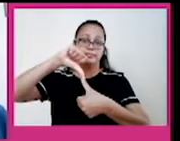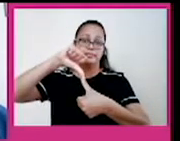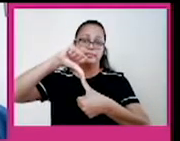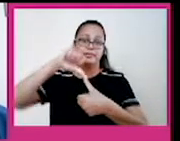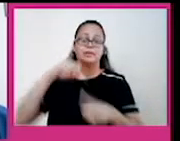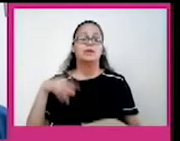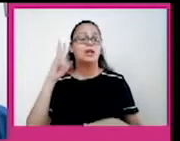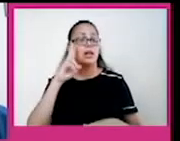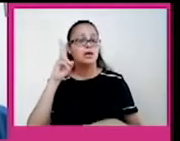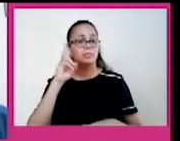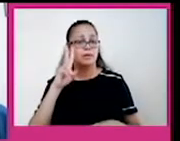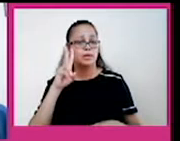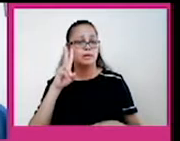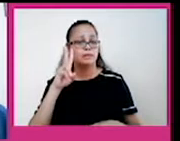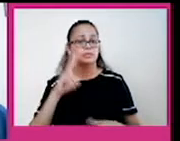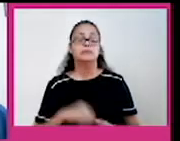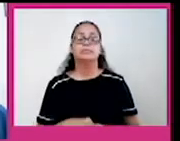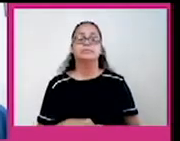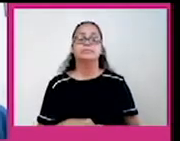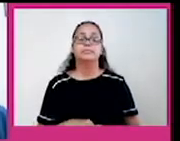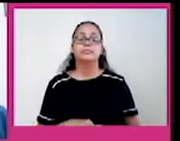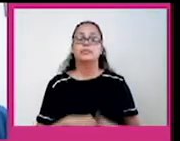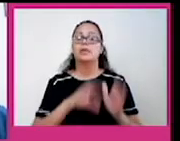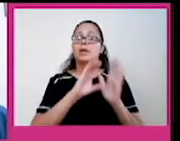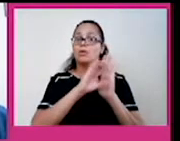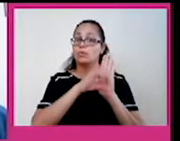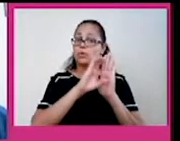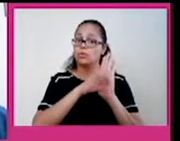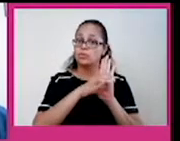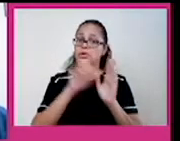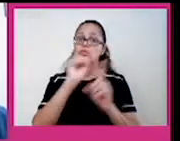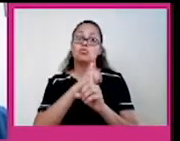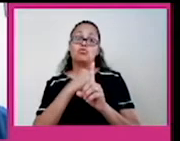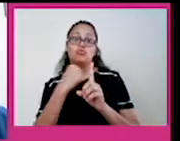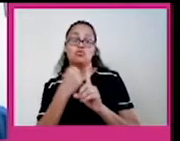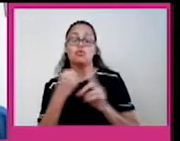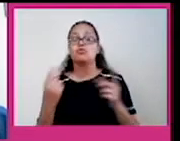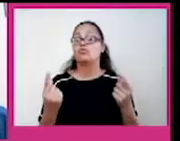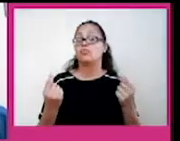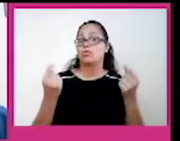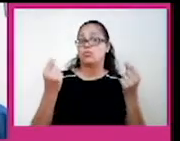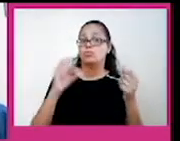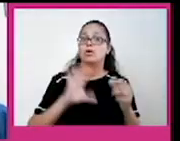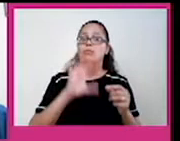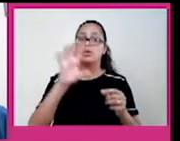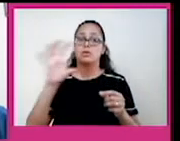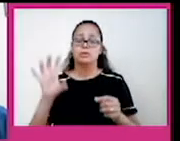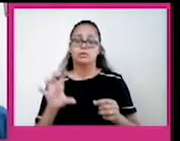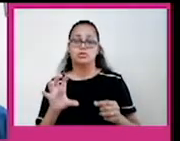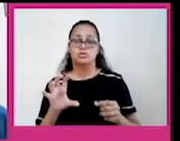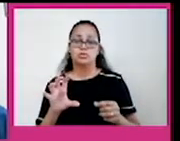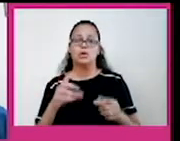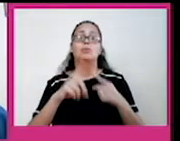Latina é um conceito socioeconômico, é uma região, não é um conceito geográfico, porque